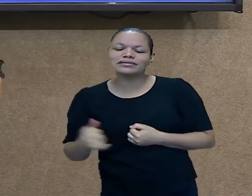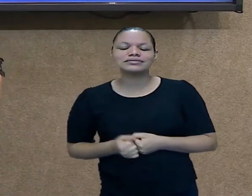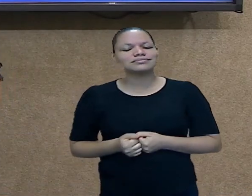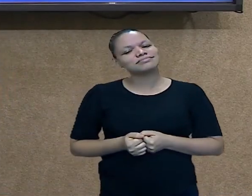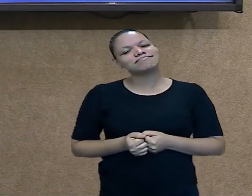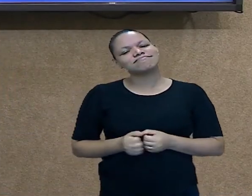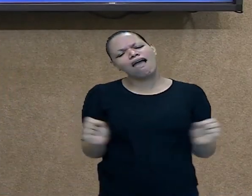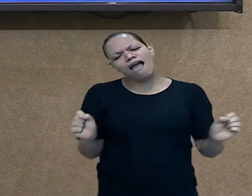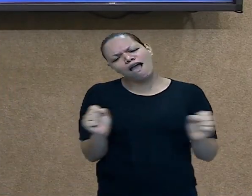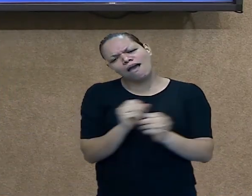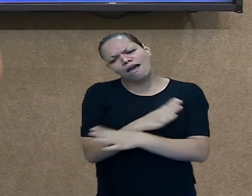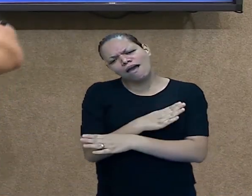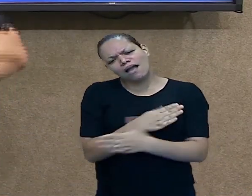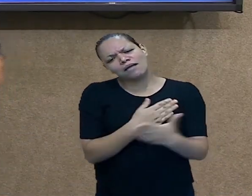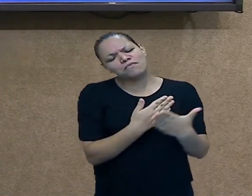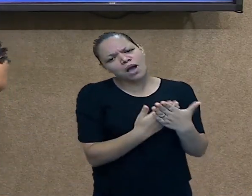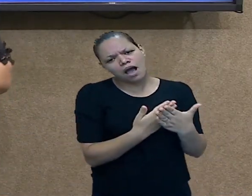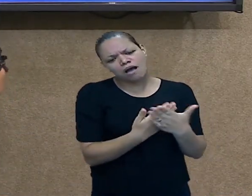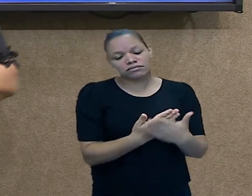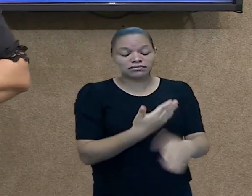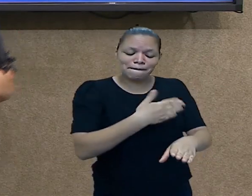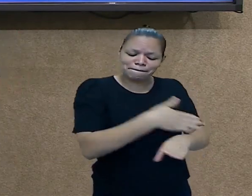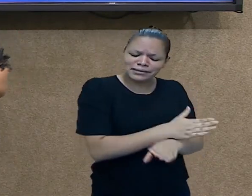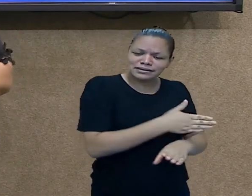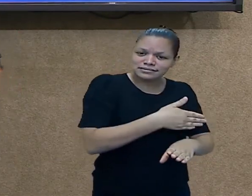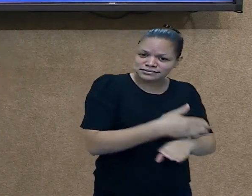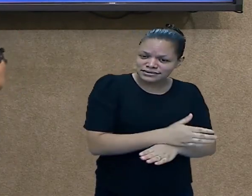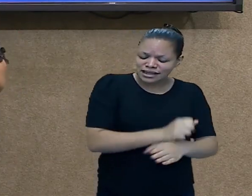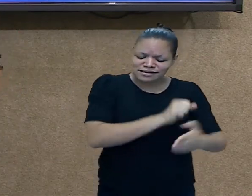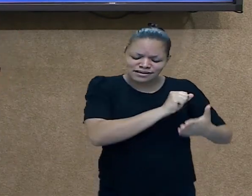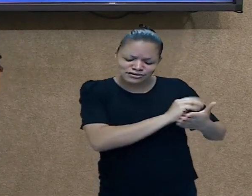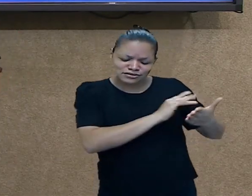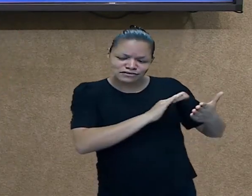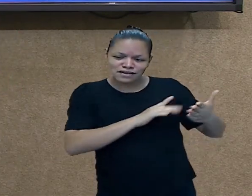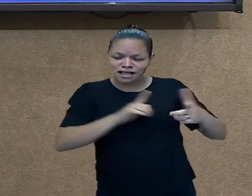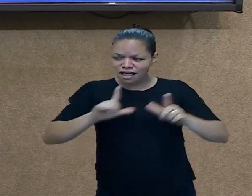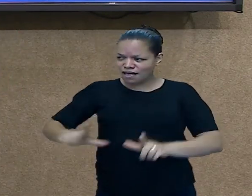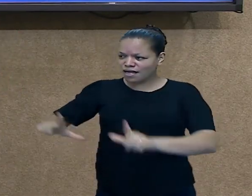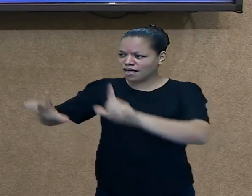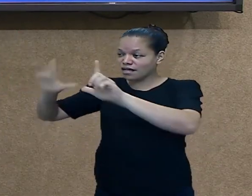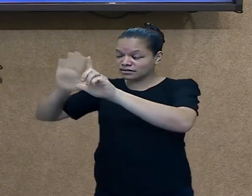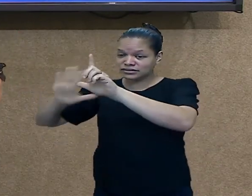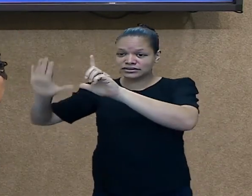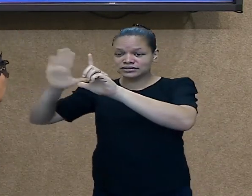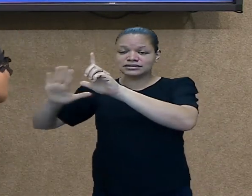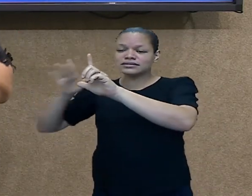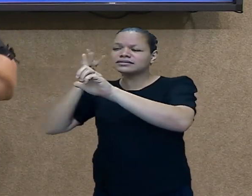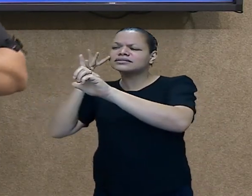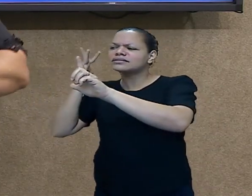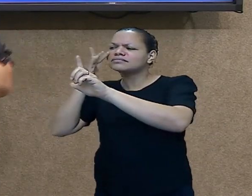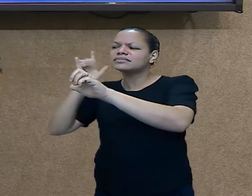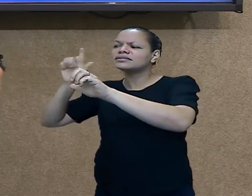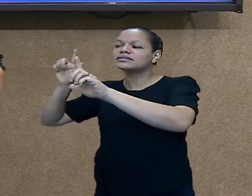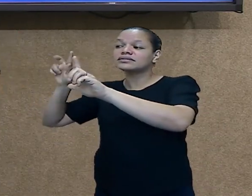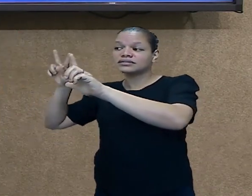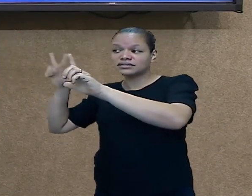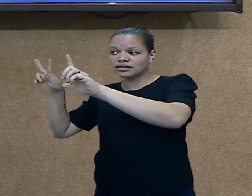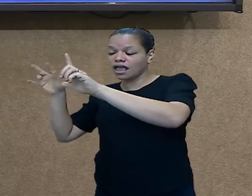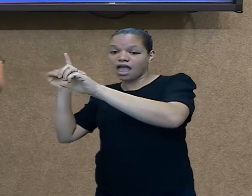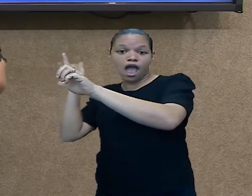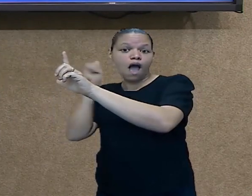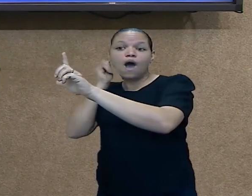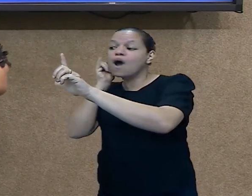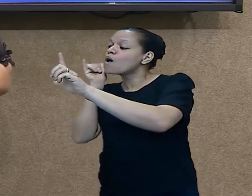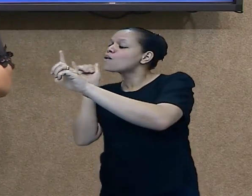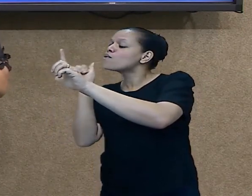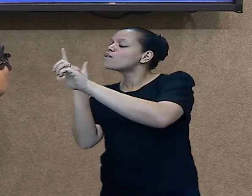ficamos por aqui. E para acessar nossas atividades na plataforma SMEDGV, aponte a câmera do seu celular